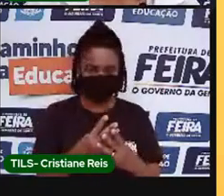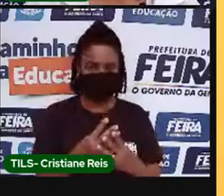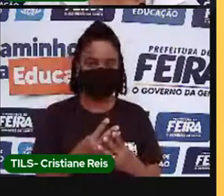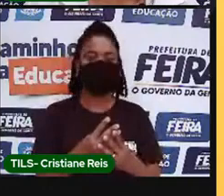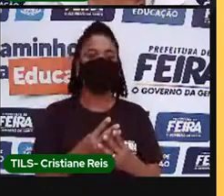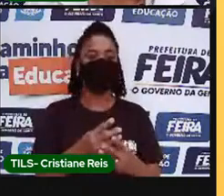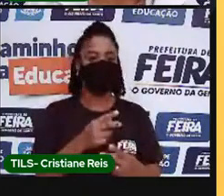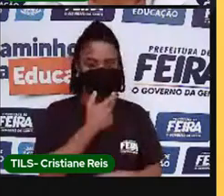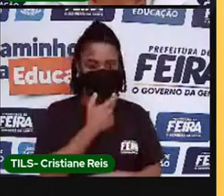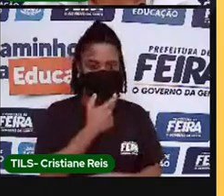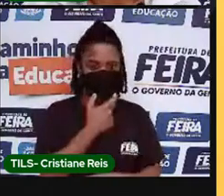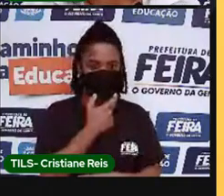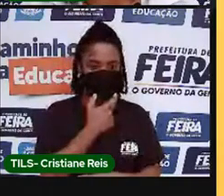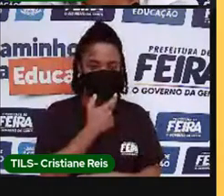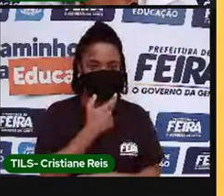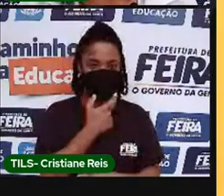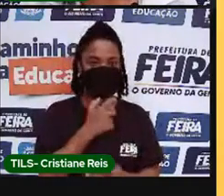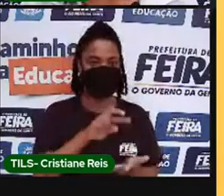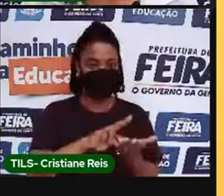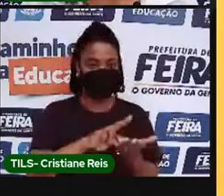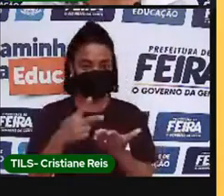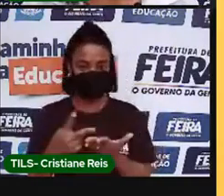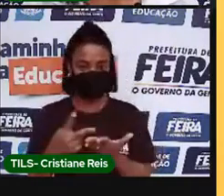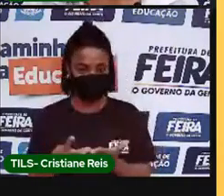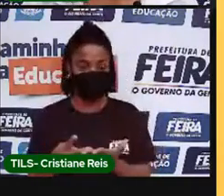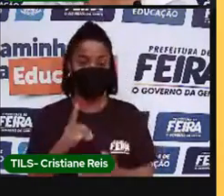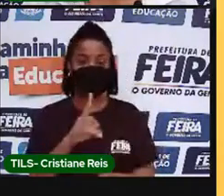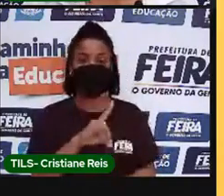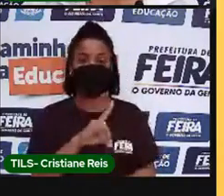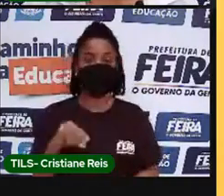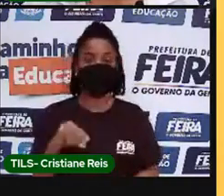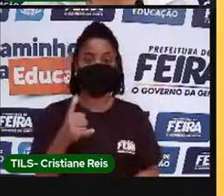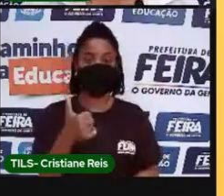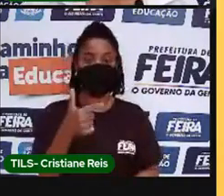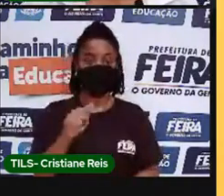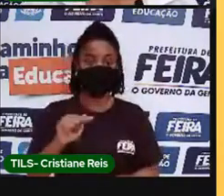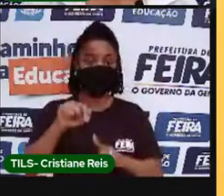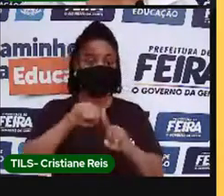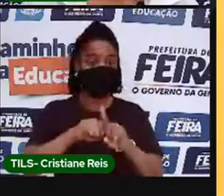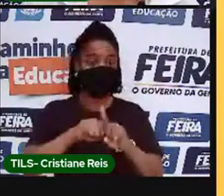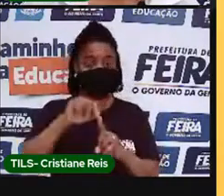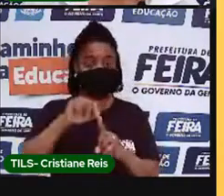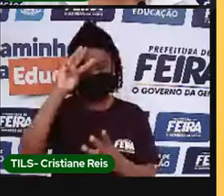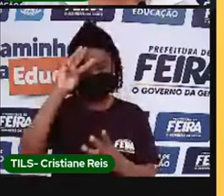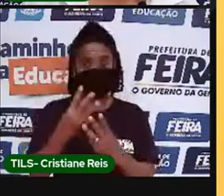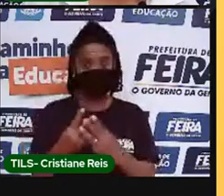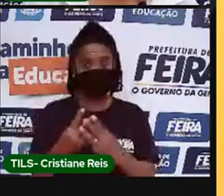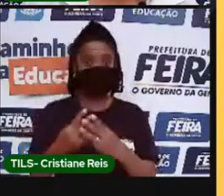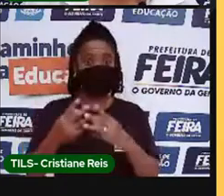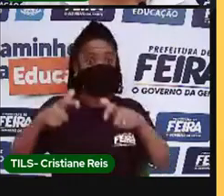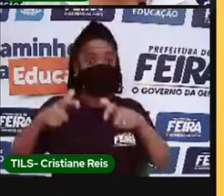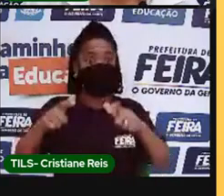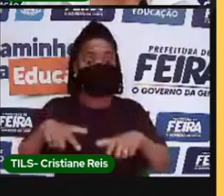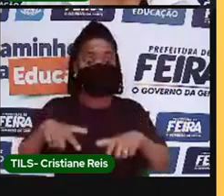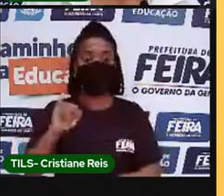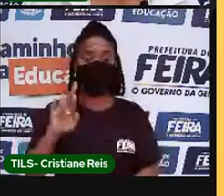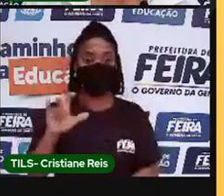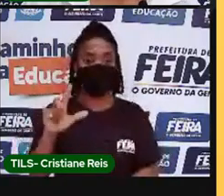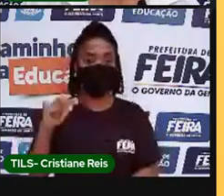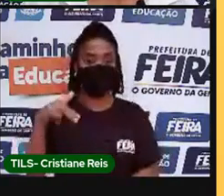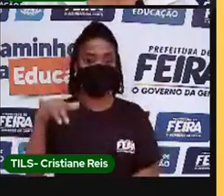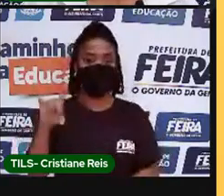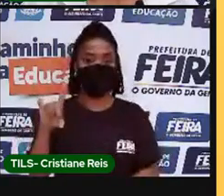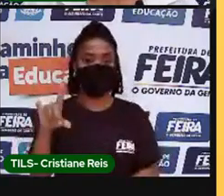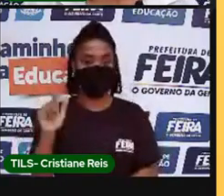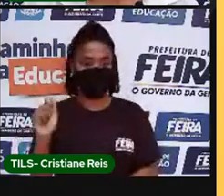17 de março, na Irlanda, comemora-se St. Patrick's Day, St.